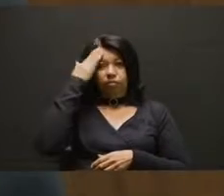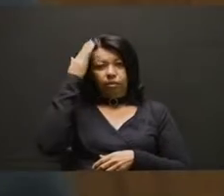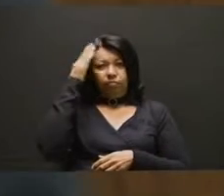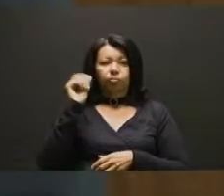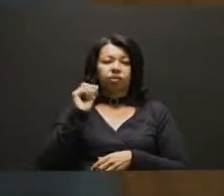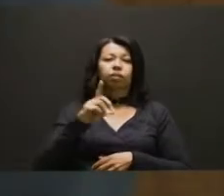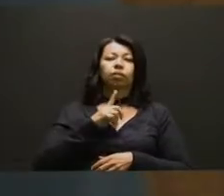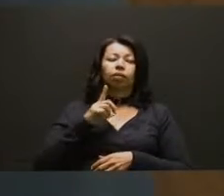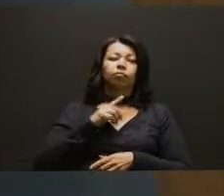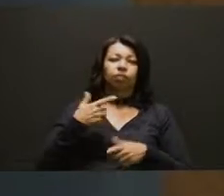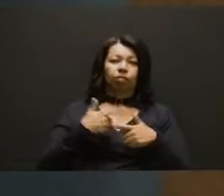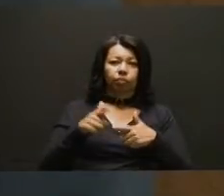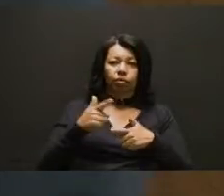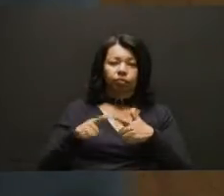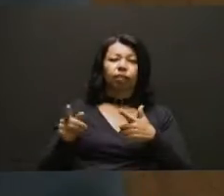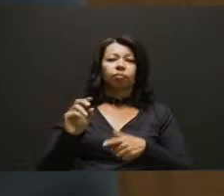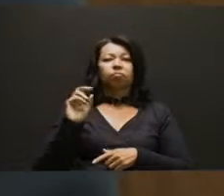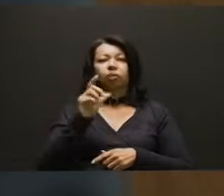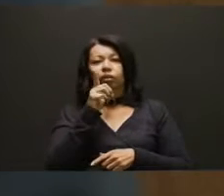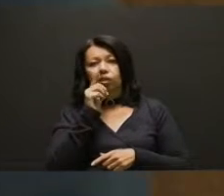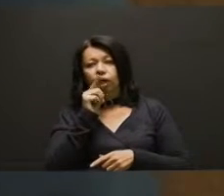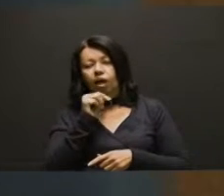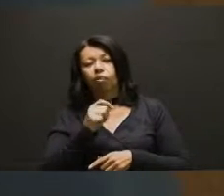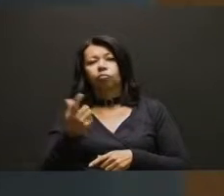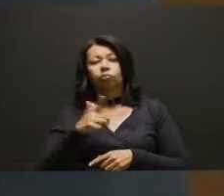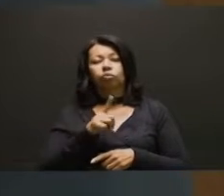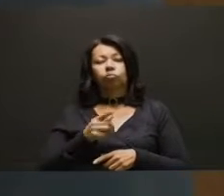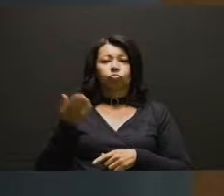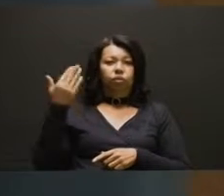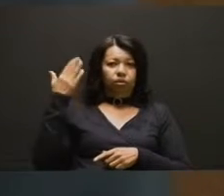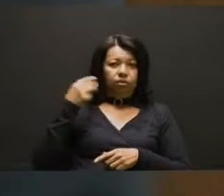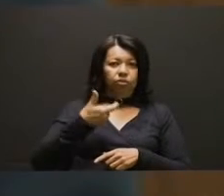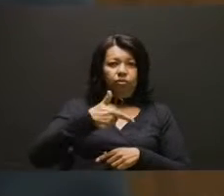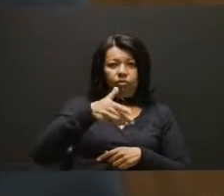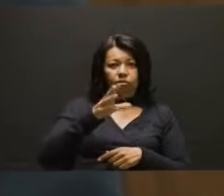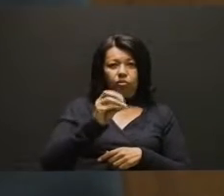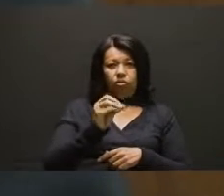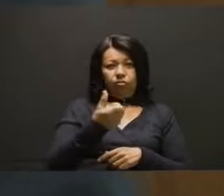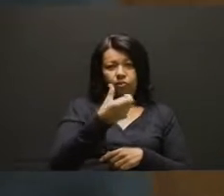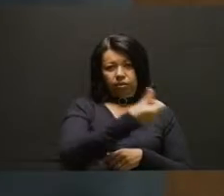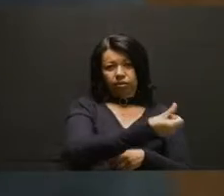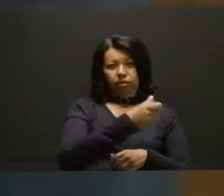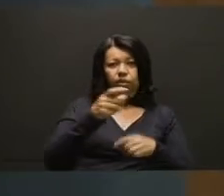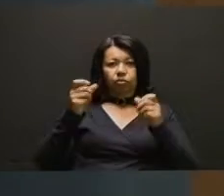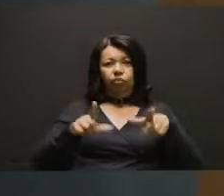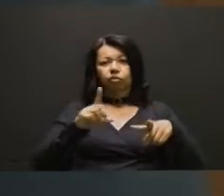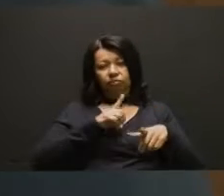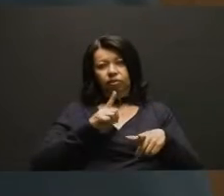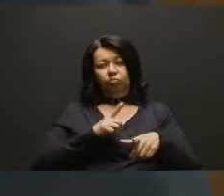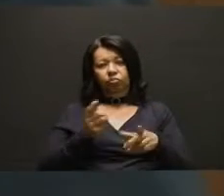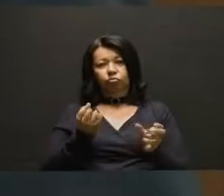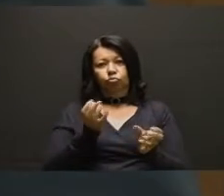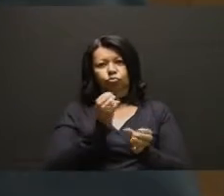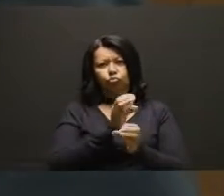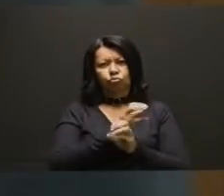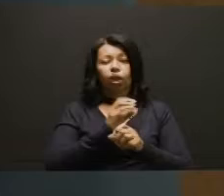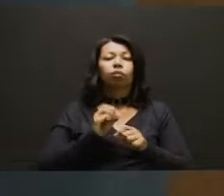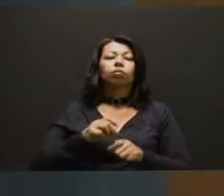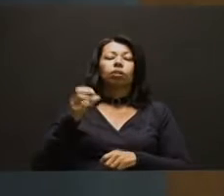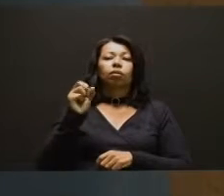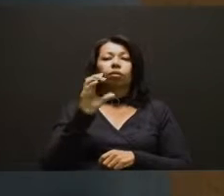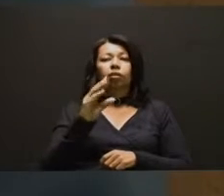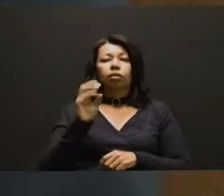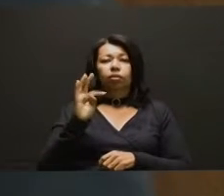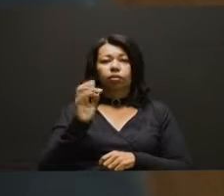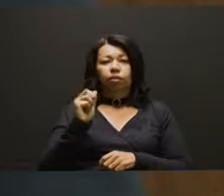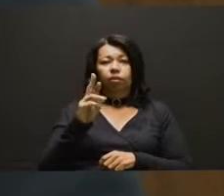passamos uma crise hídrica ainda. O ápice foi no ano de 2016, onde tivemos, como exemplo, o esgotamento praticamente do sistema cantareira